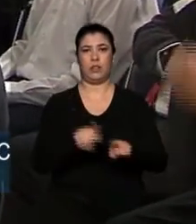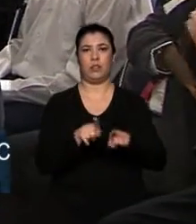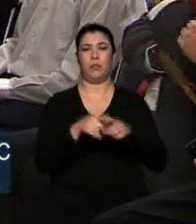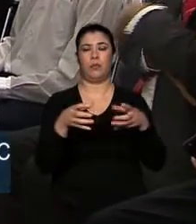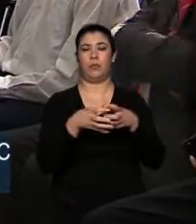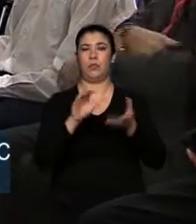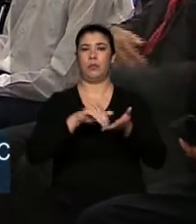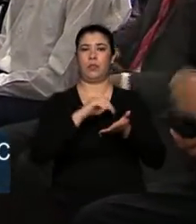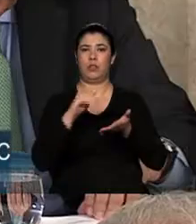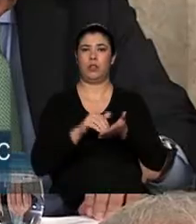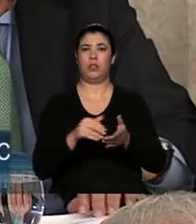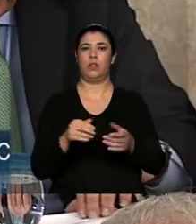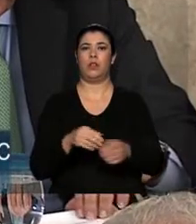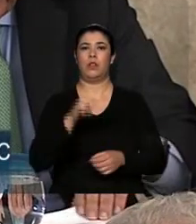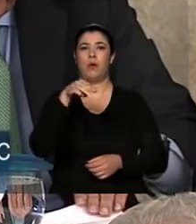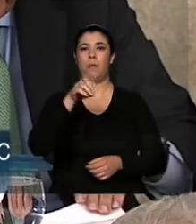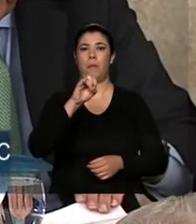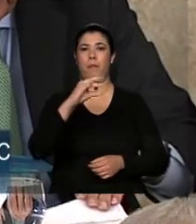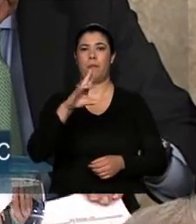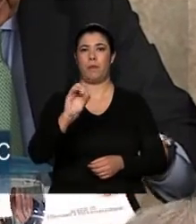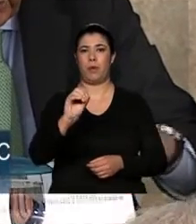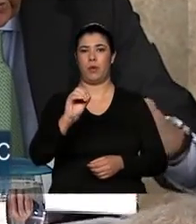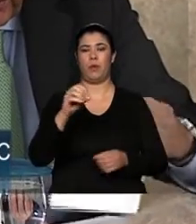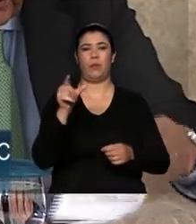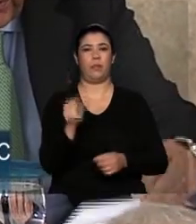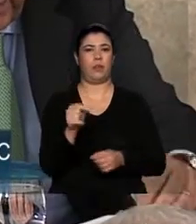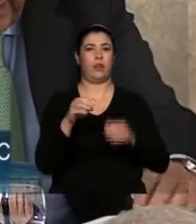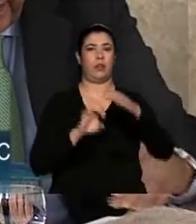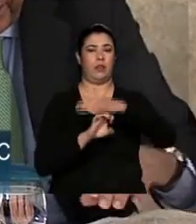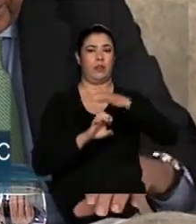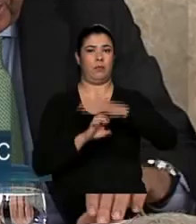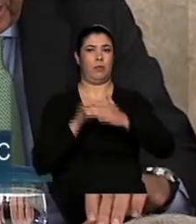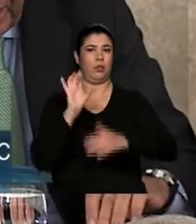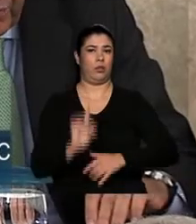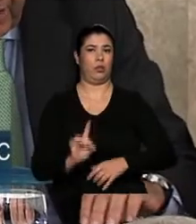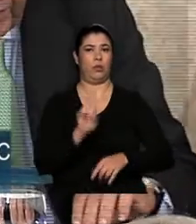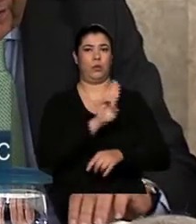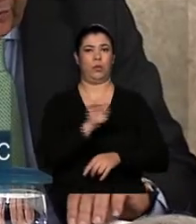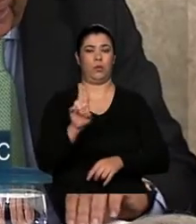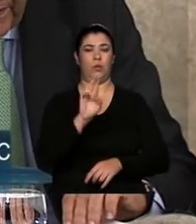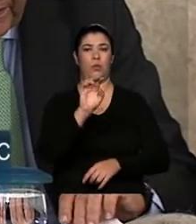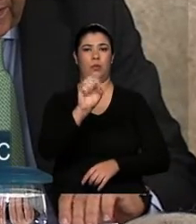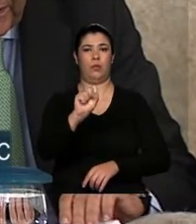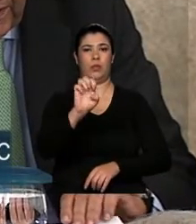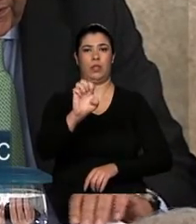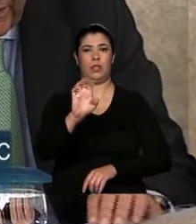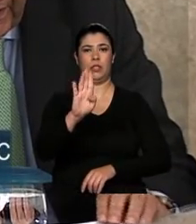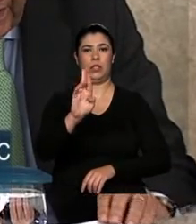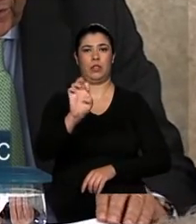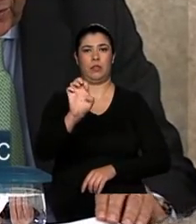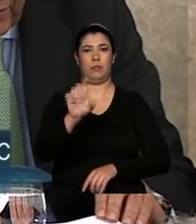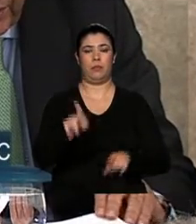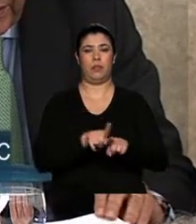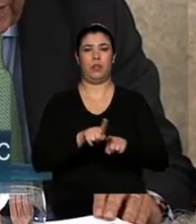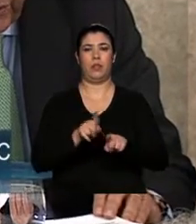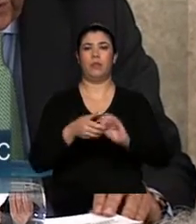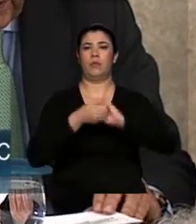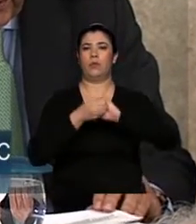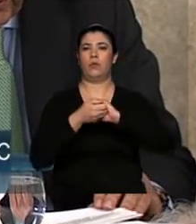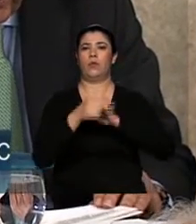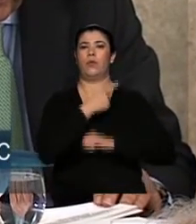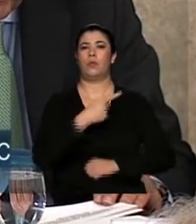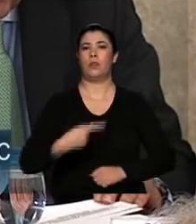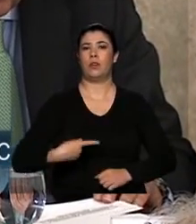Secretaria da Micro e Pequena Empresa, superintendente e diretores do SEBRAE. Quero saudar os presidentes das federações,